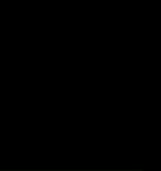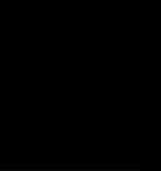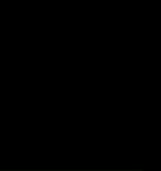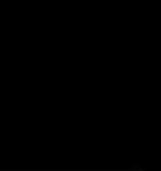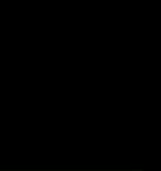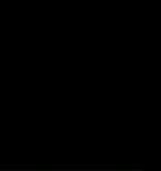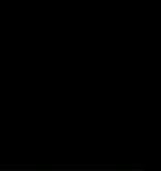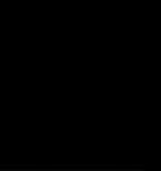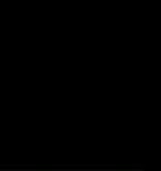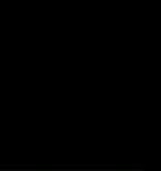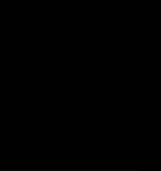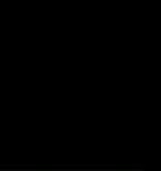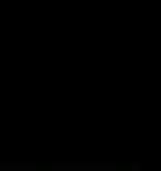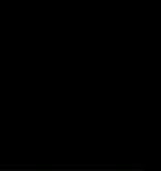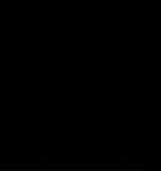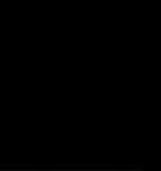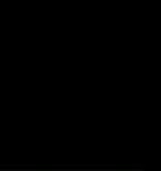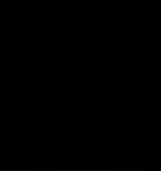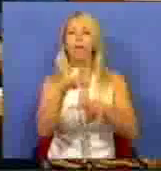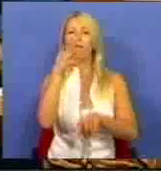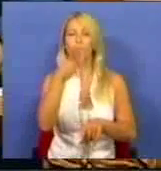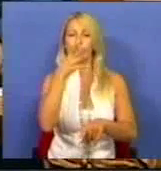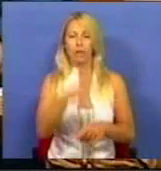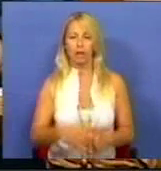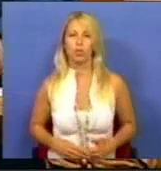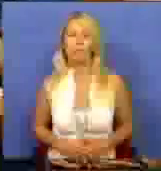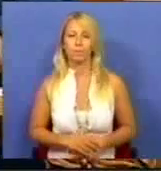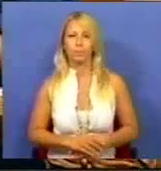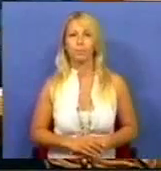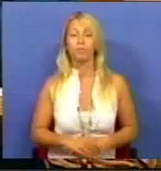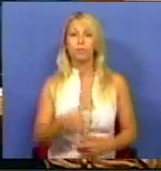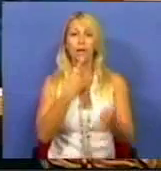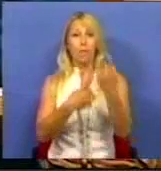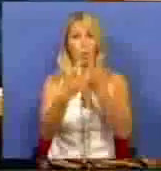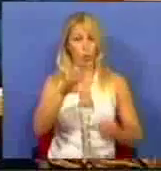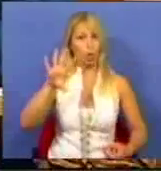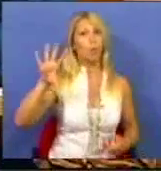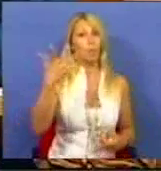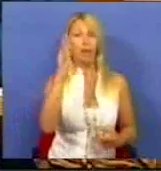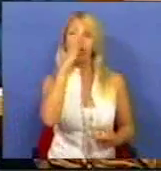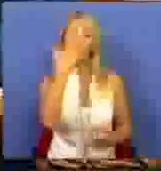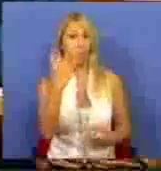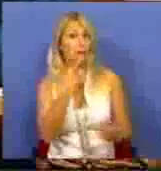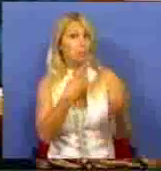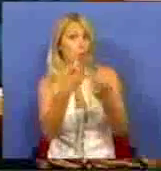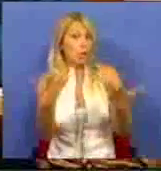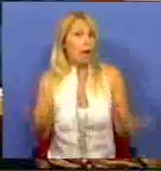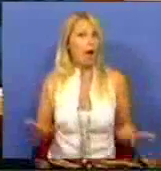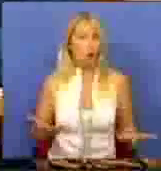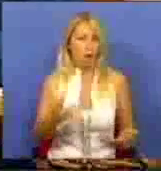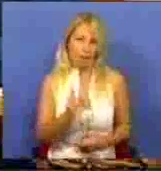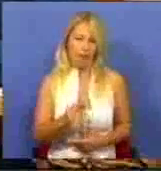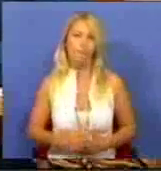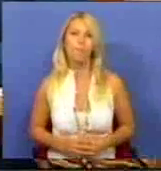Senhoras e senhores deputados, a pergunta que o país parece colocar neste momento é esta.